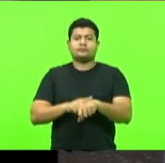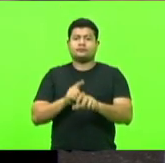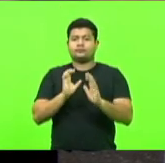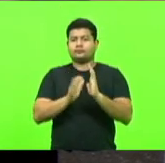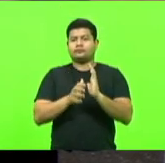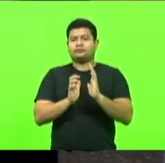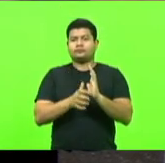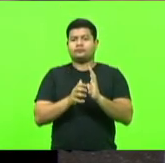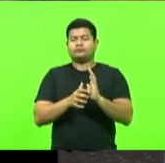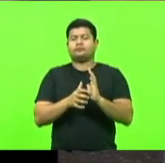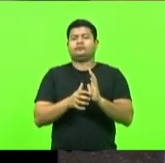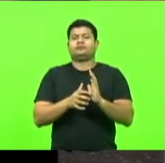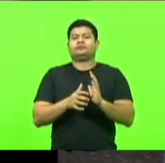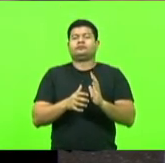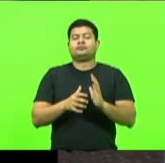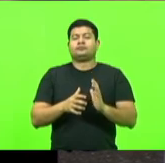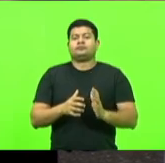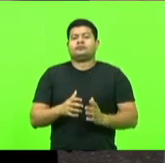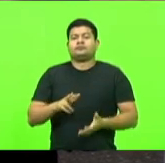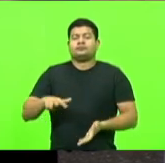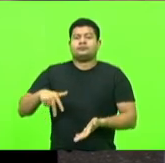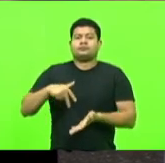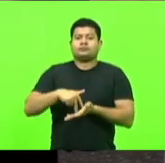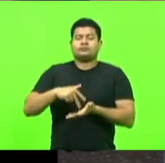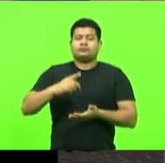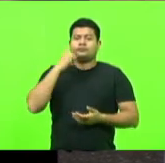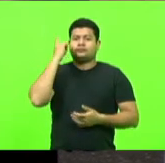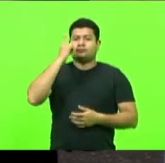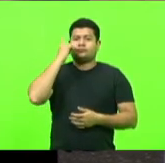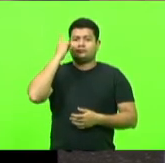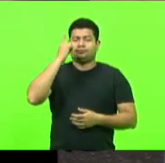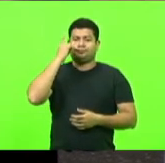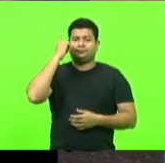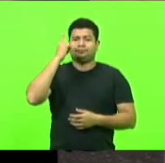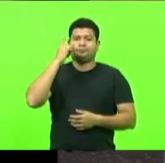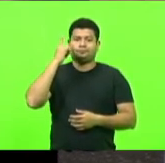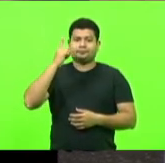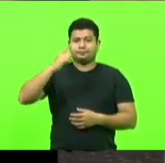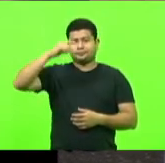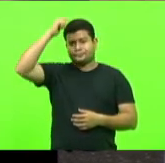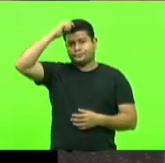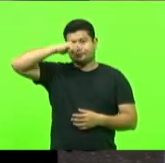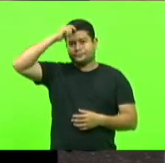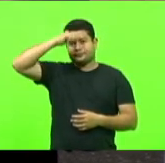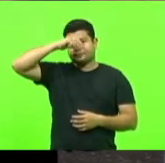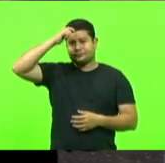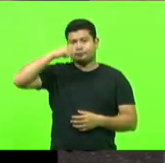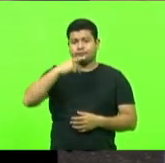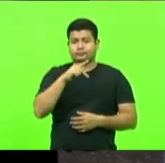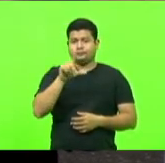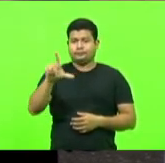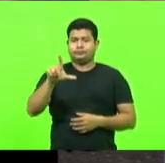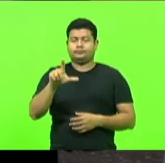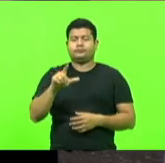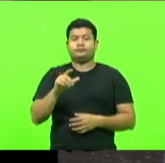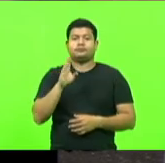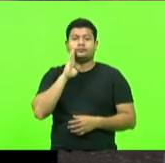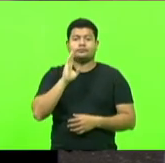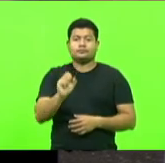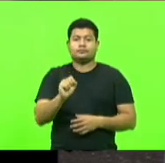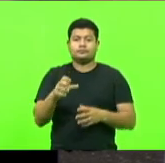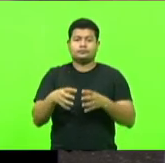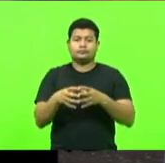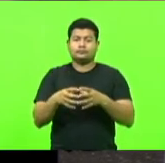horário destinado aos partidos políticos, fizeram uso da palavra os senhores deputados, Maurício Curdilac, PL, Bruno Souza, Bloco